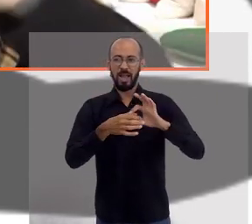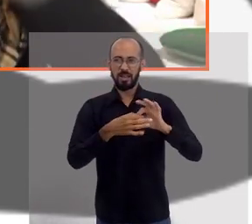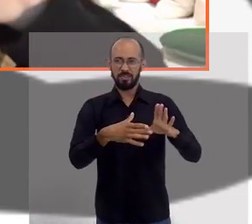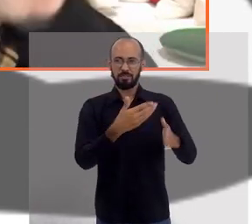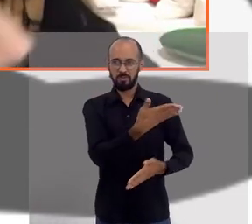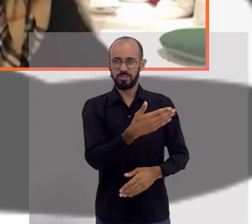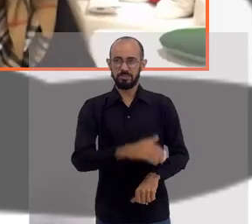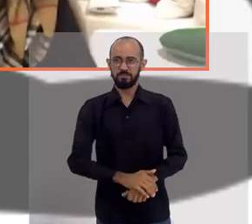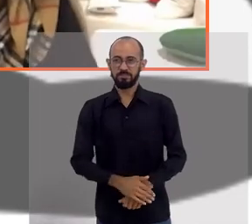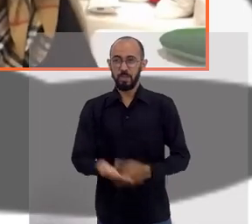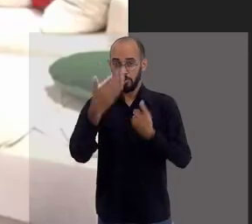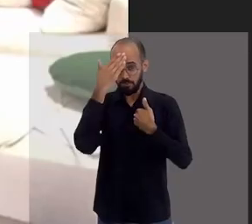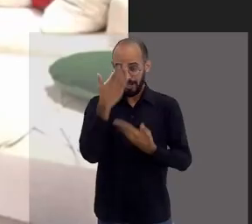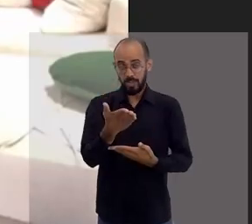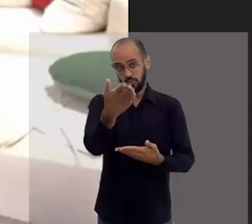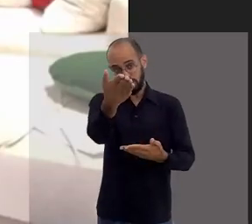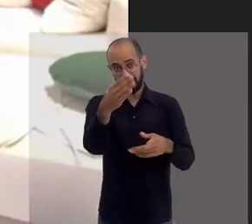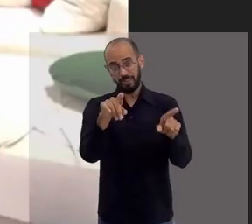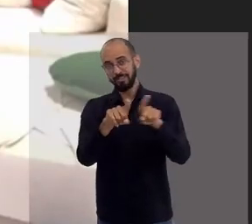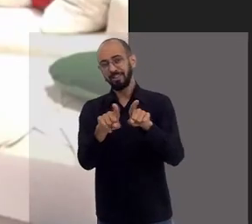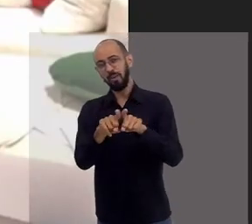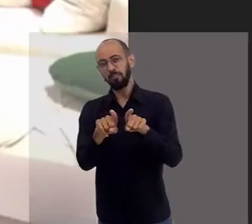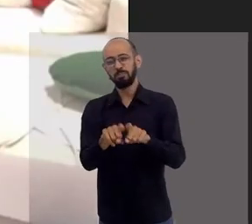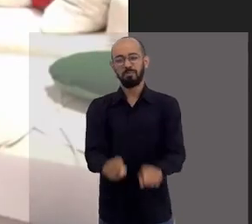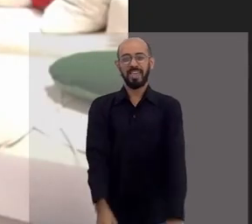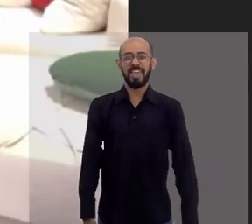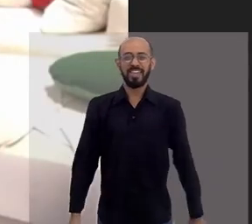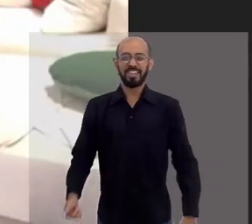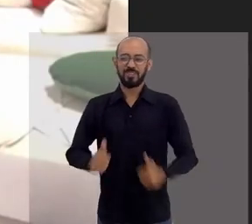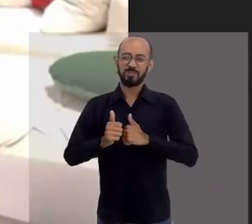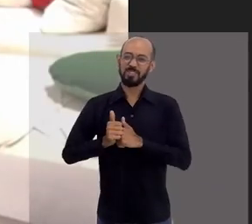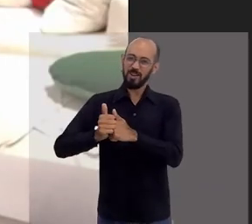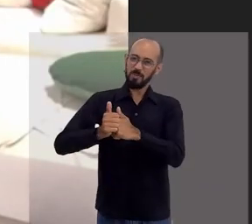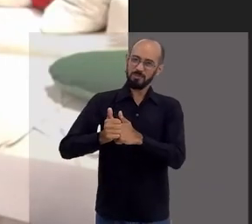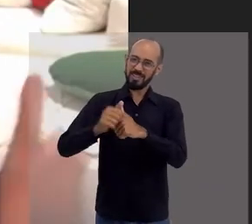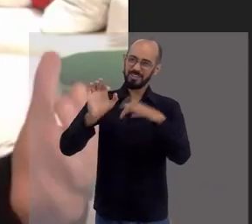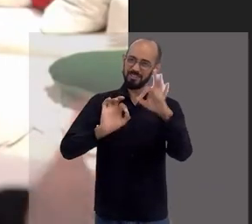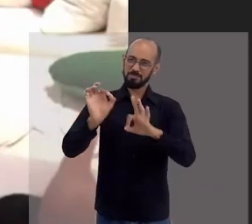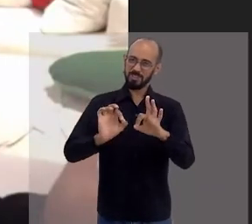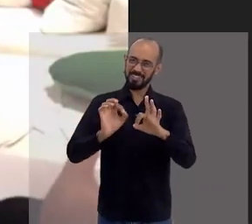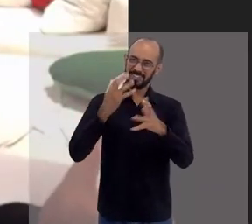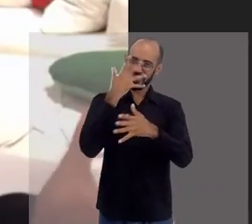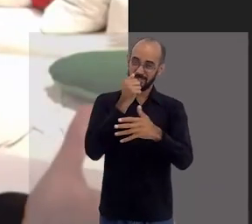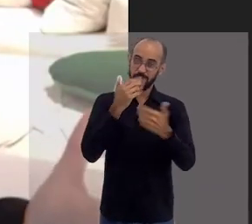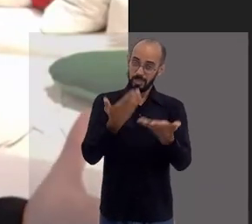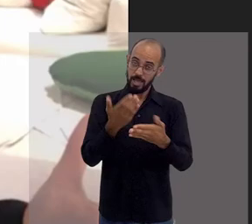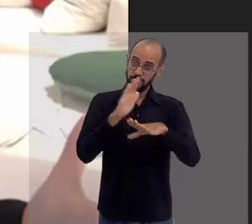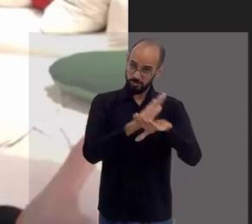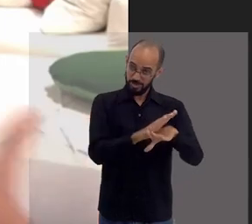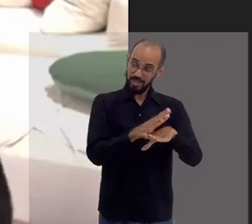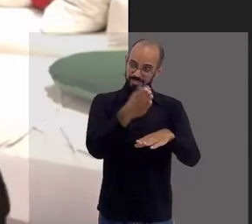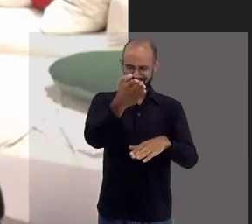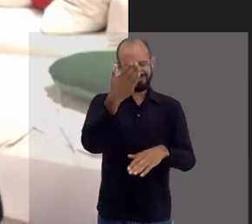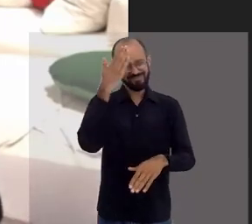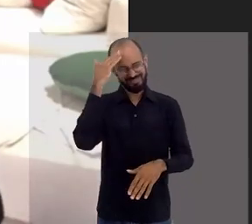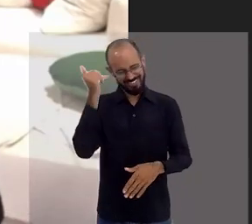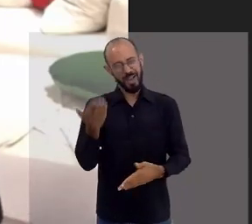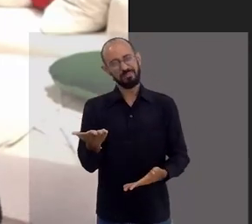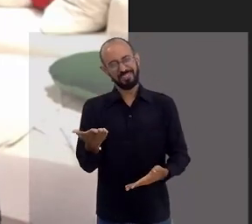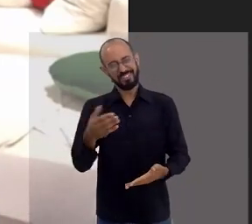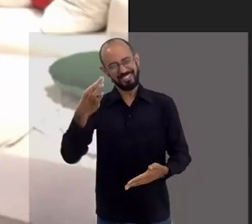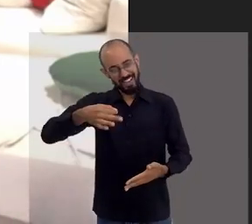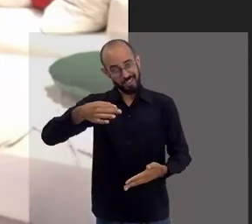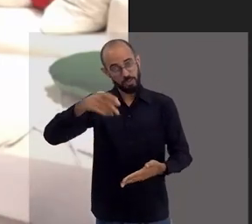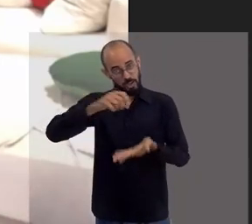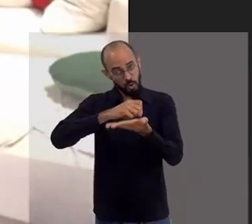Fica com Deus. E obrigado a você que nos acompanha até agora com esse projeto lindo. Quer contribuir? Já sabe,